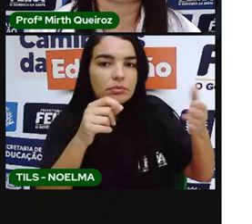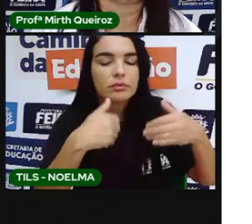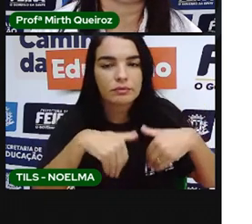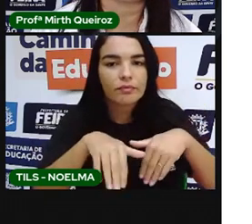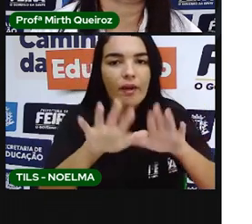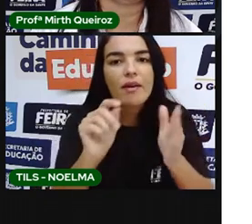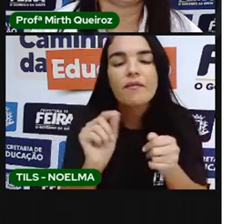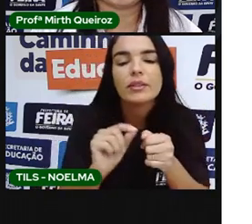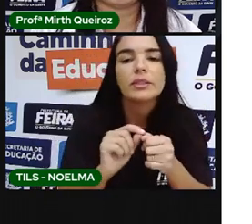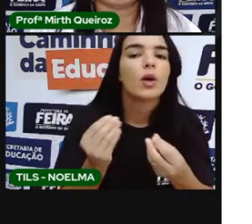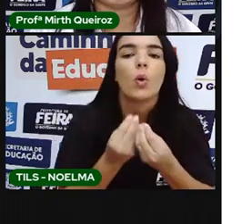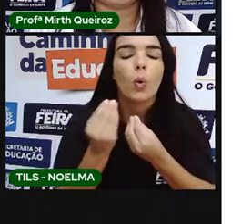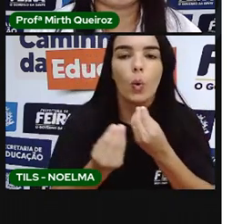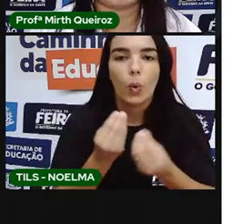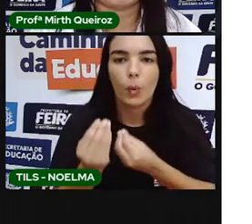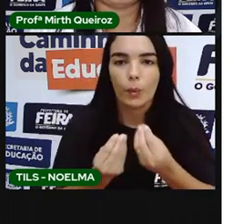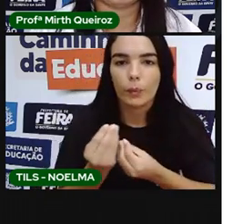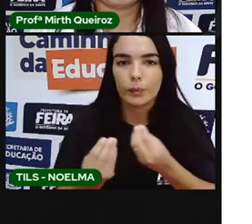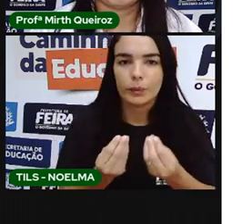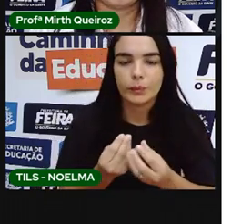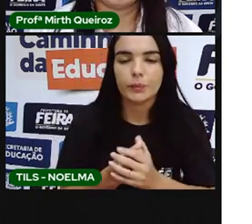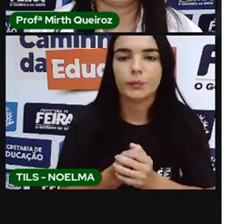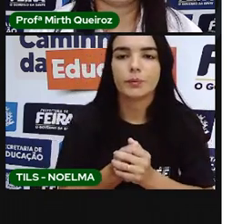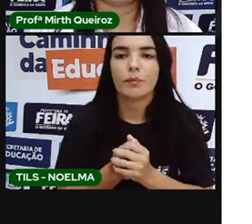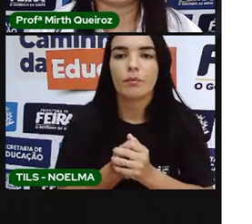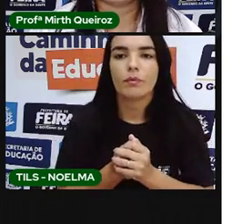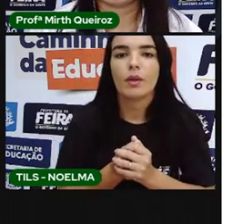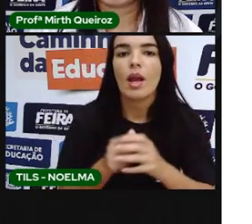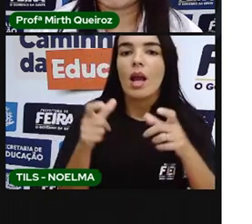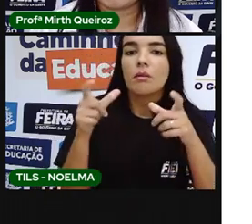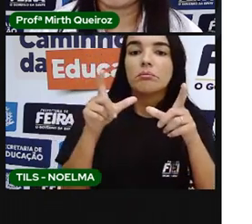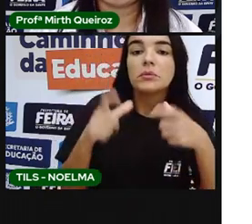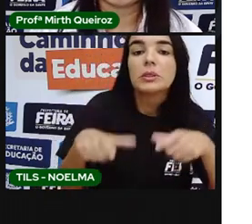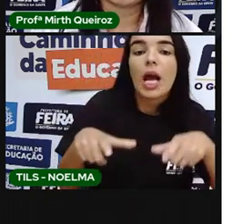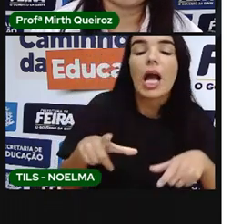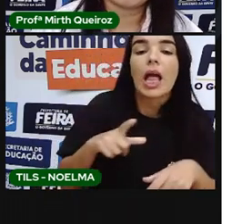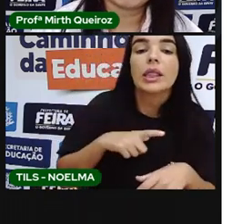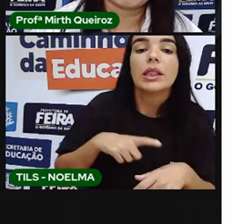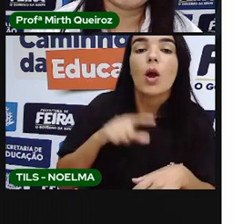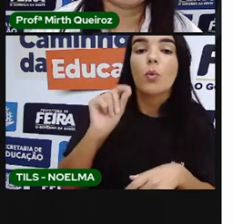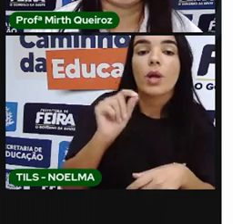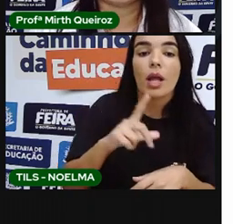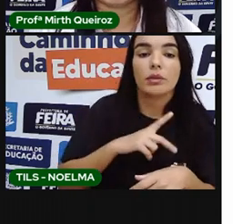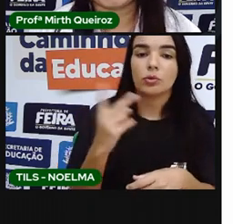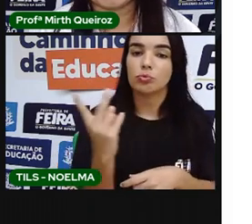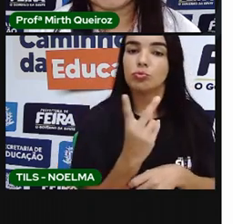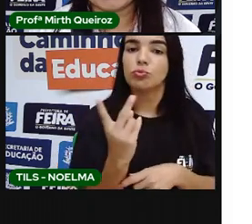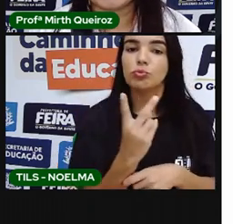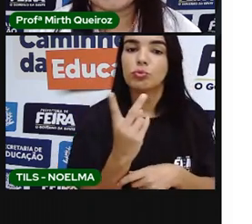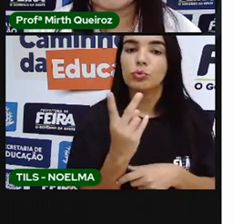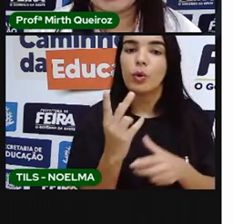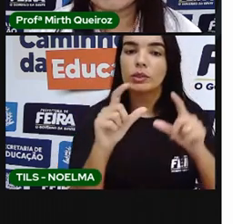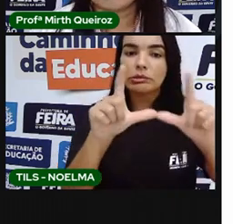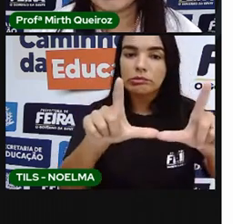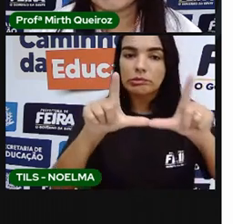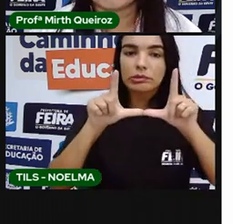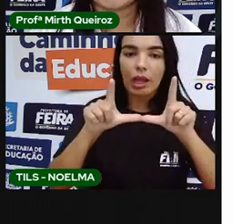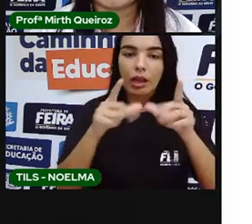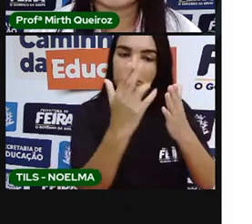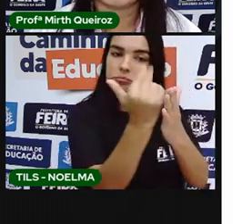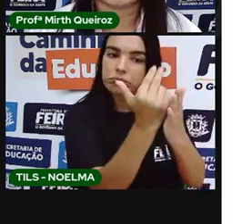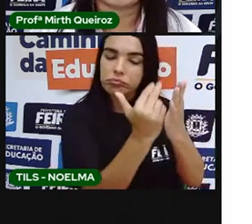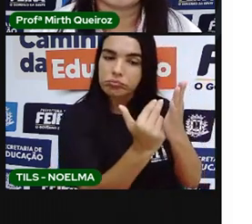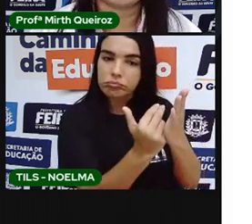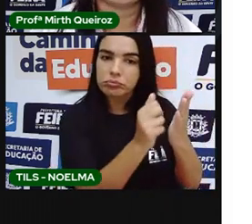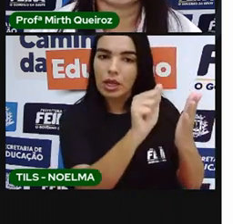vocês, né? O percurso de vocês, onde tem duas telas, uma de Debré e uma de Rugenda, né? Que retrata bem a